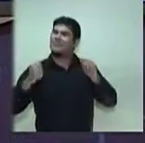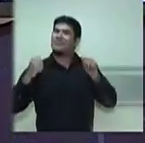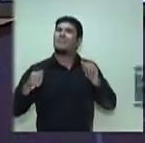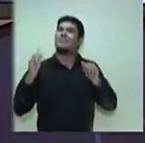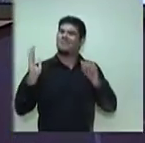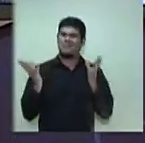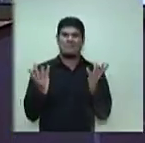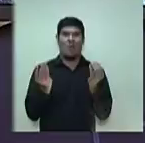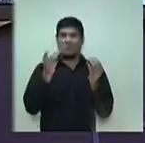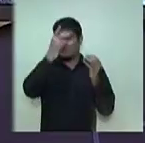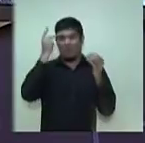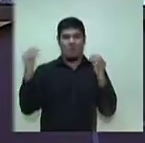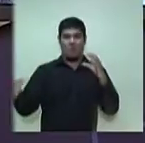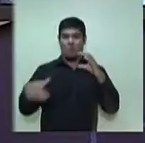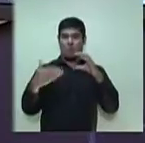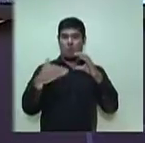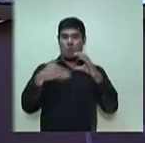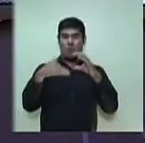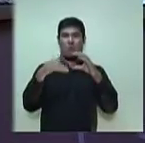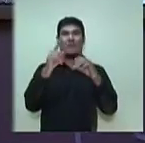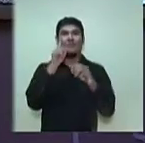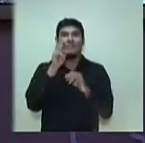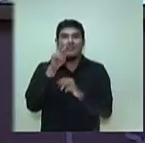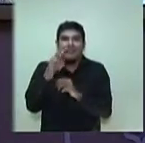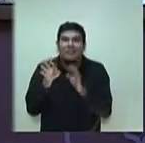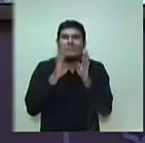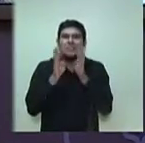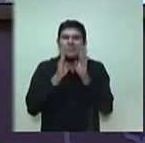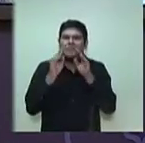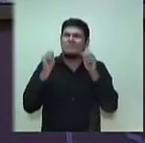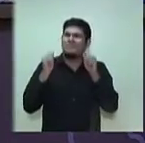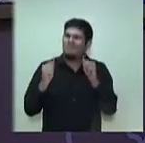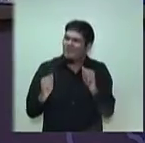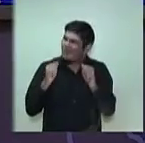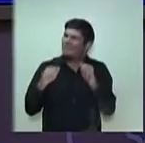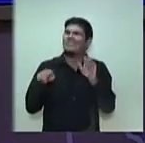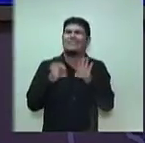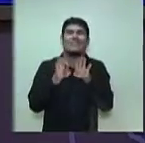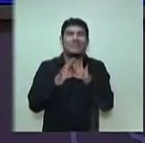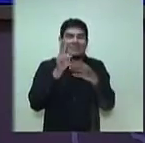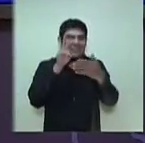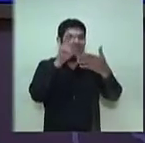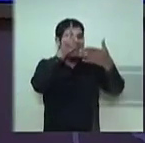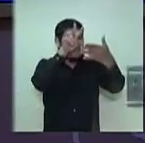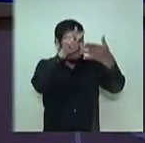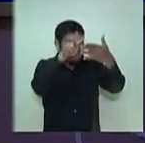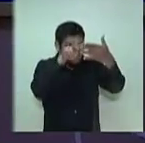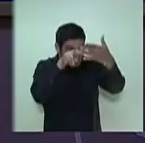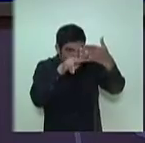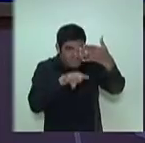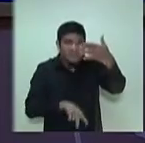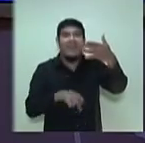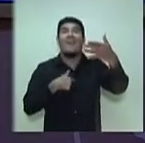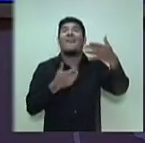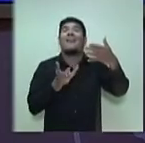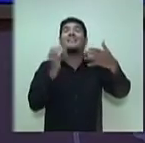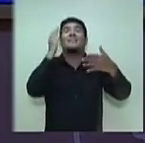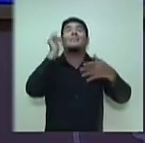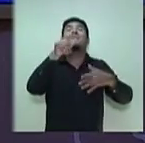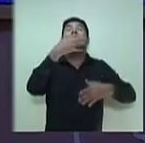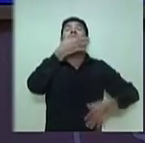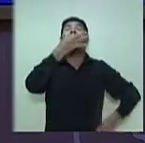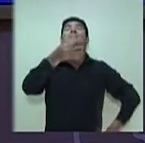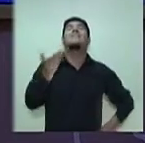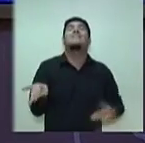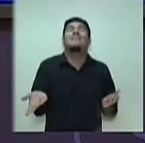você que está assistindo ao debate pelo Facebook, pode fazer comentários também, que a gente está lendo todos os comentários aqui. E a gente quer saber a sua opinião